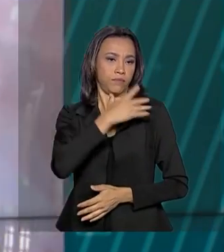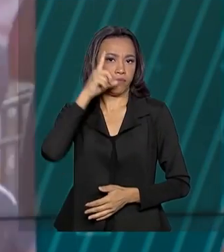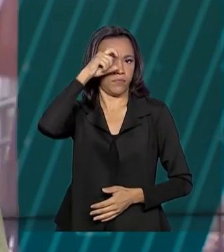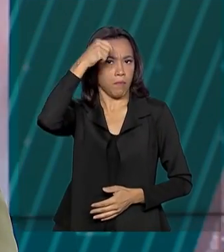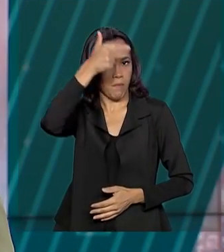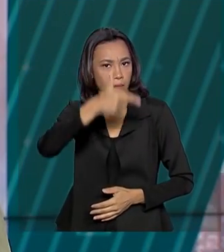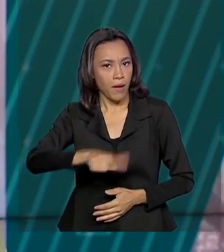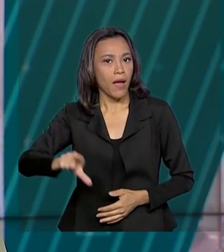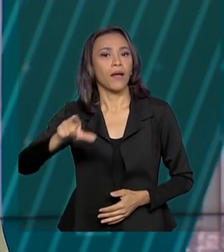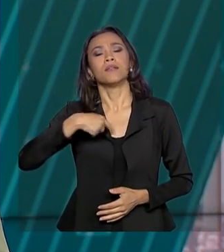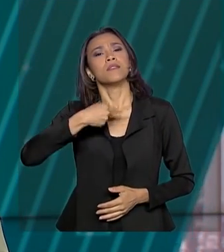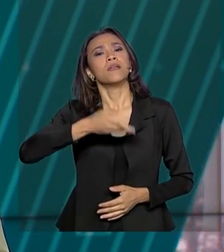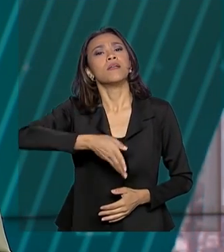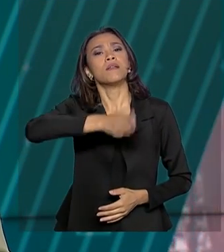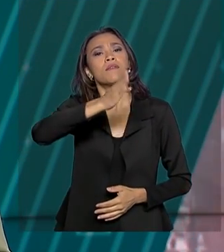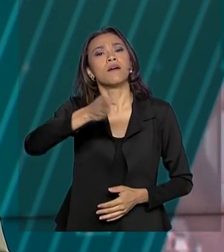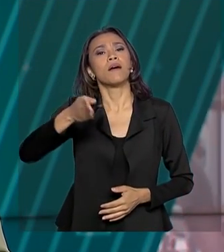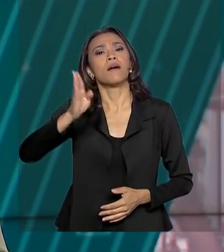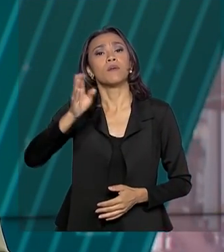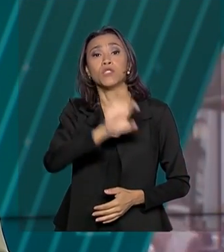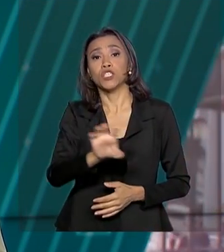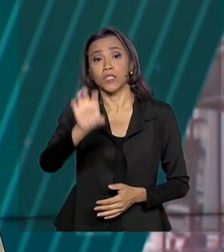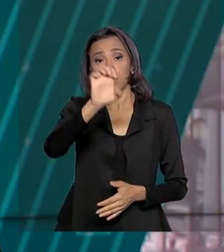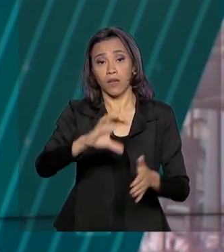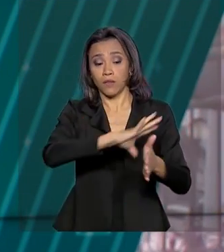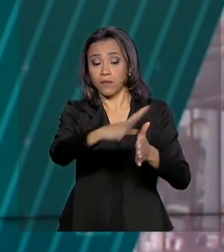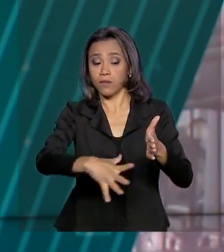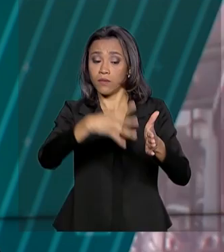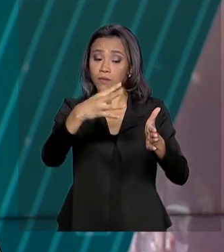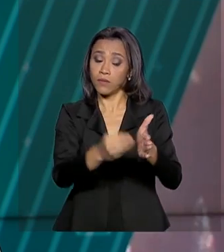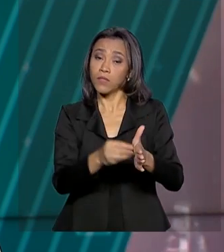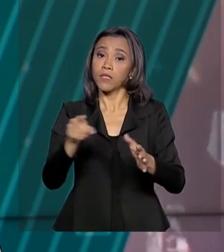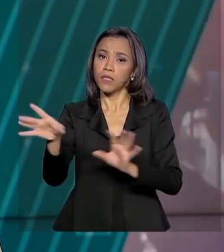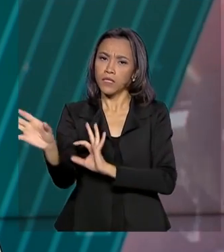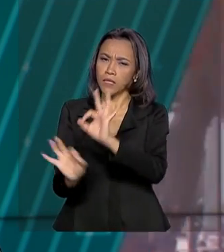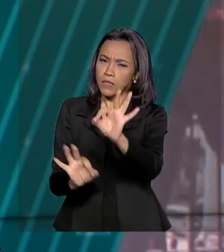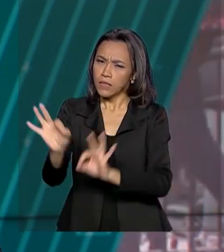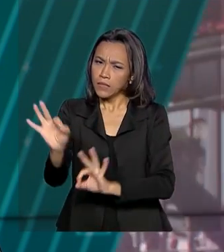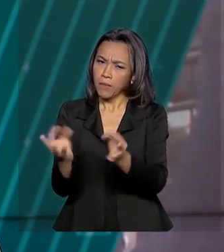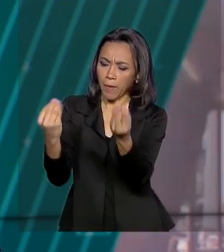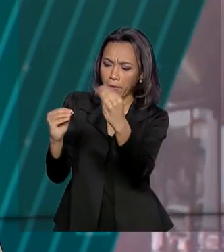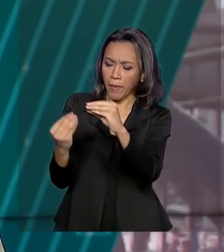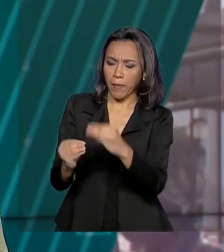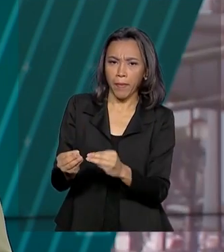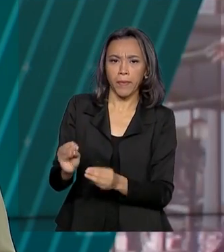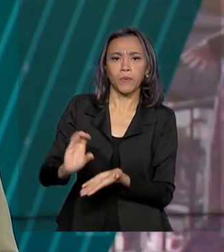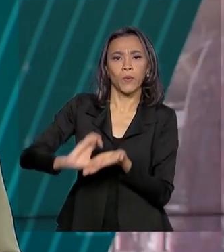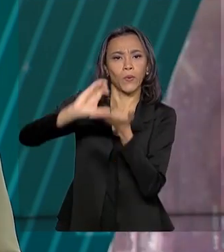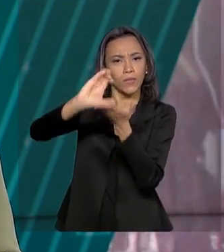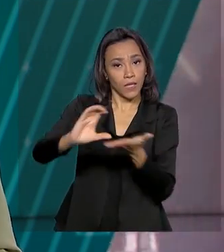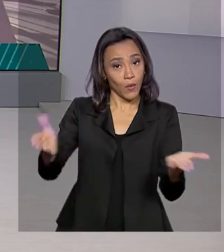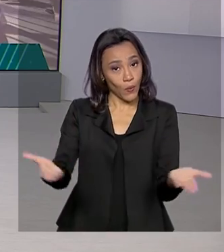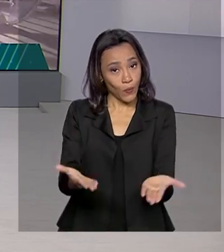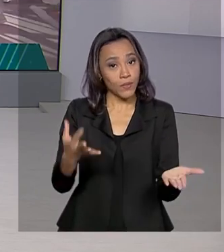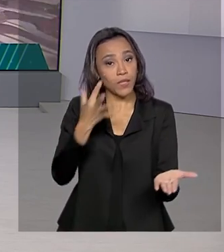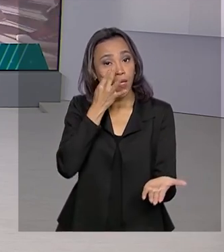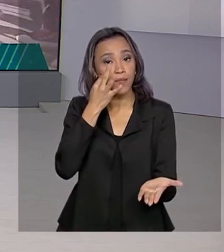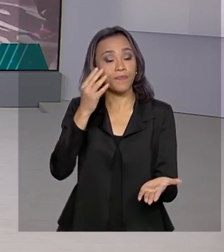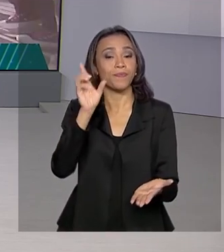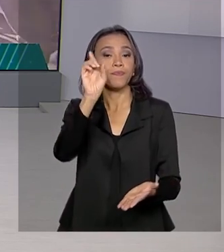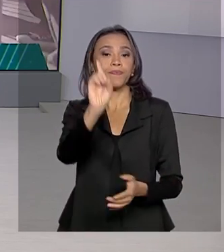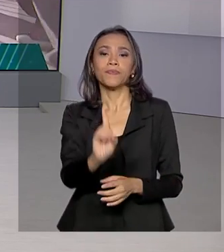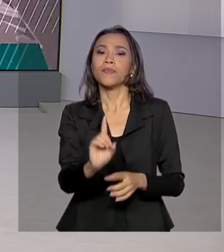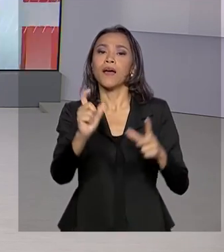giro pelos estados da Amazônia Legal no planejamento das ações do Conselho da Amazônia. Hoje ele começa o dia em Cuiabá. A